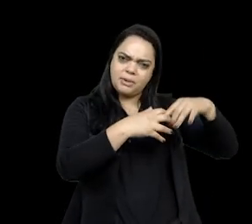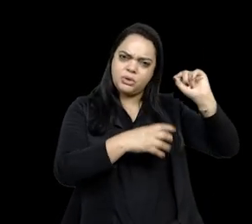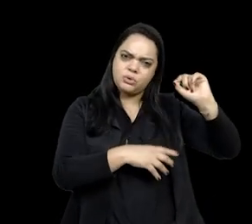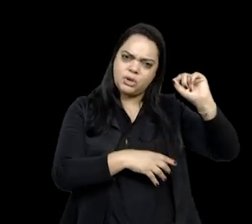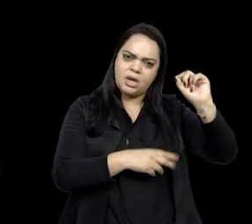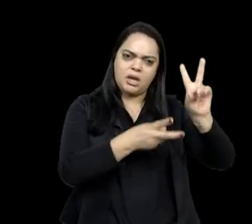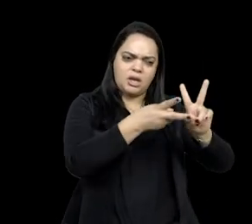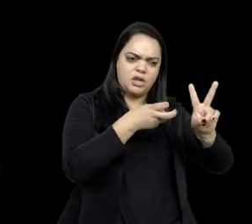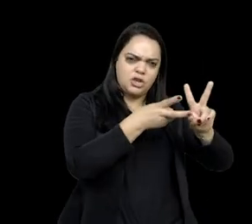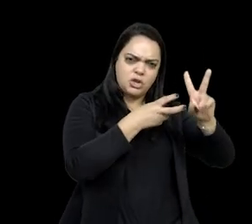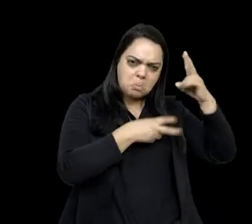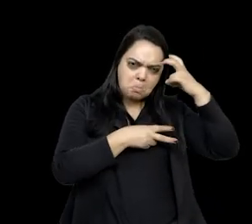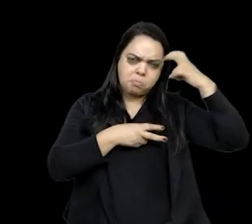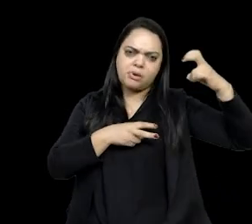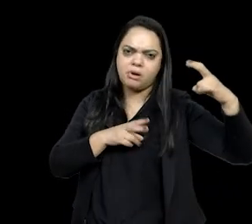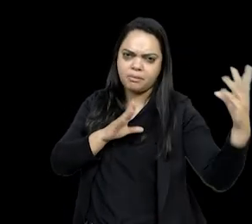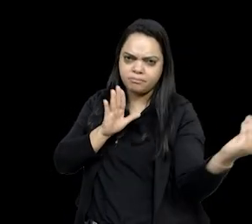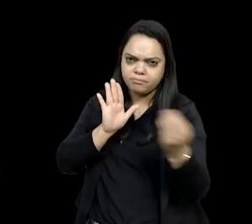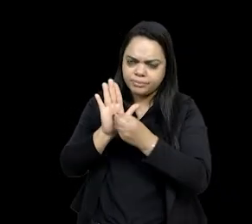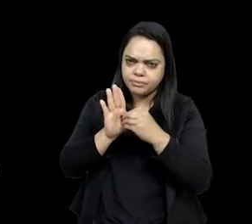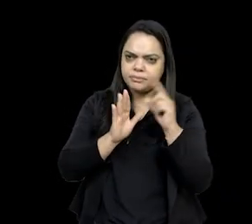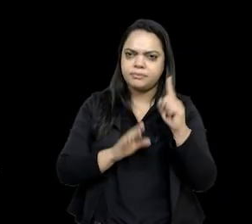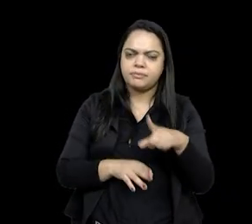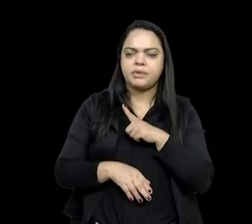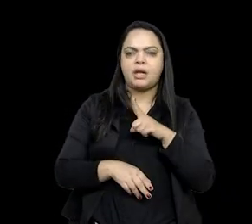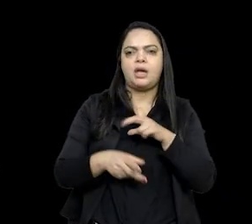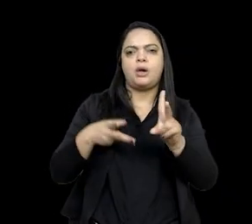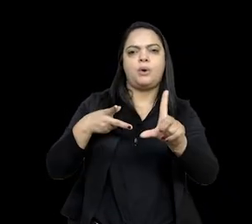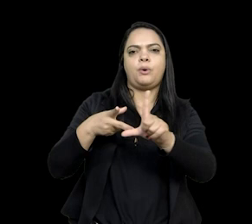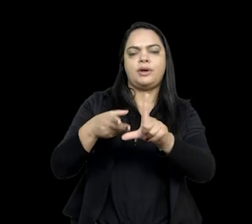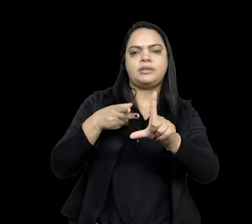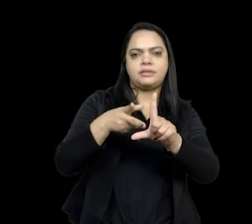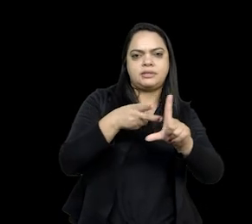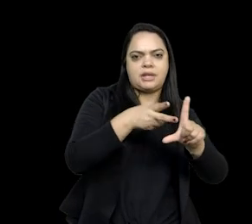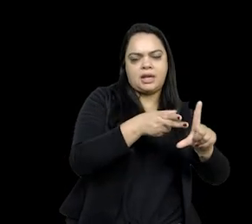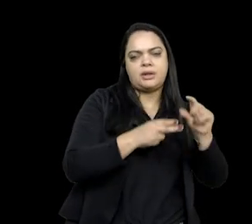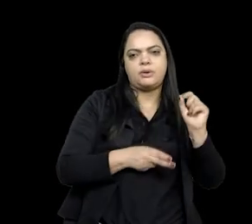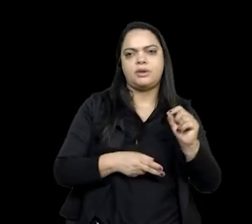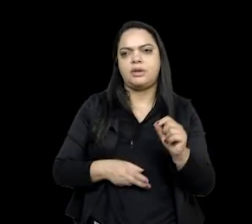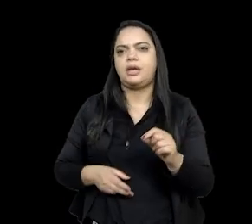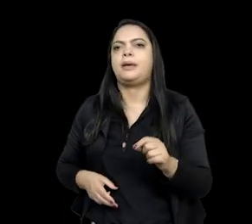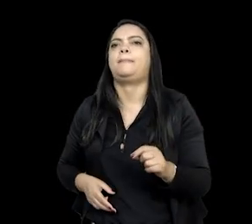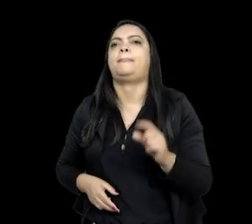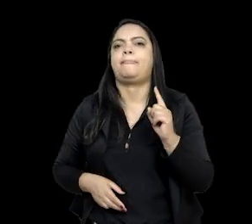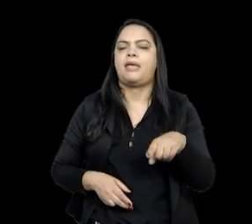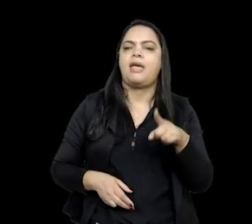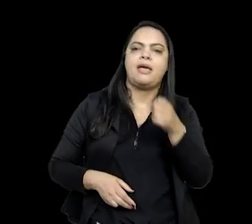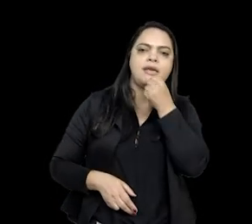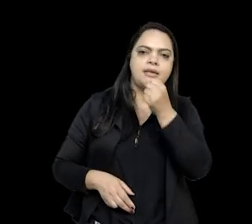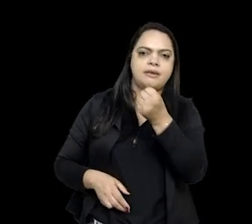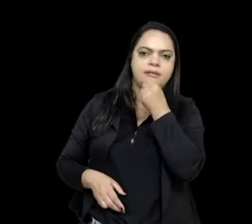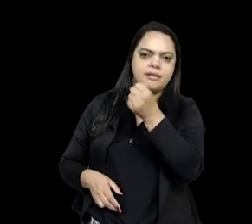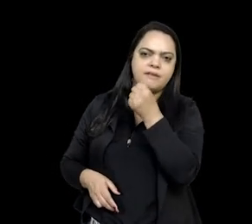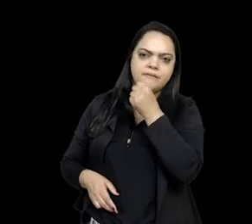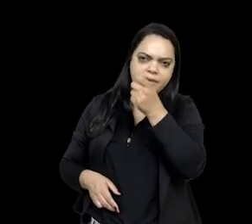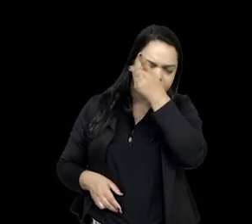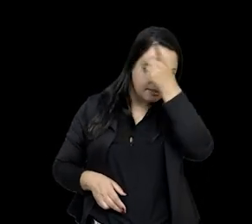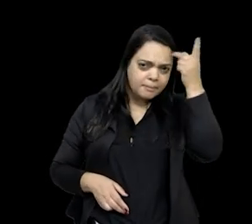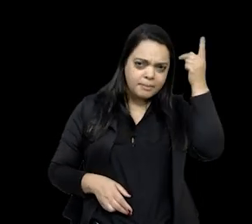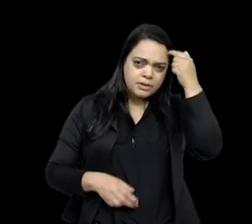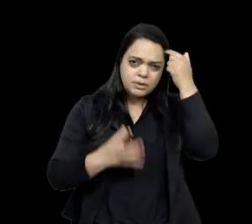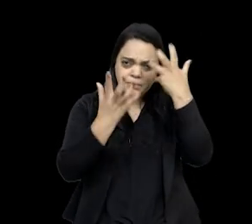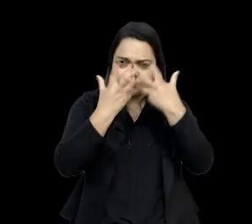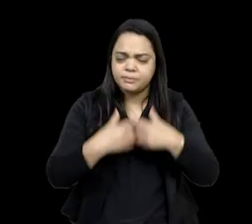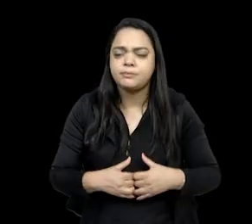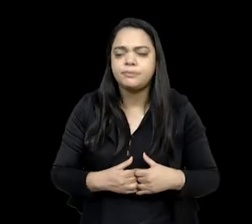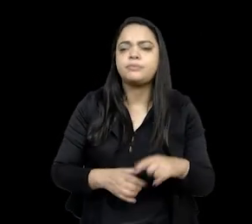então, tem uma série que se chama Tem Betá, que são entrevistas com vários pensadores que fixam esse